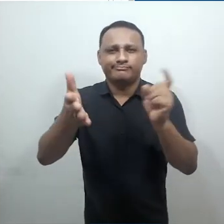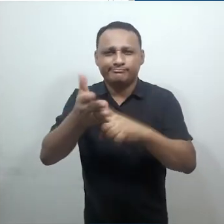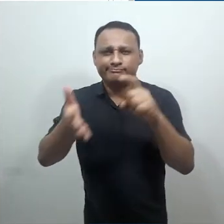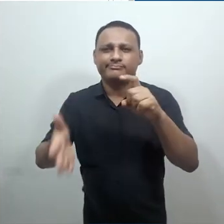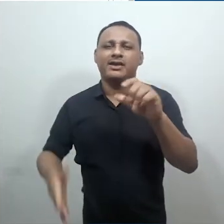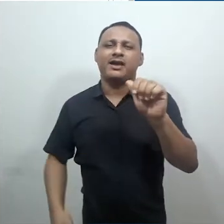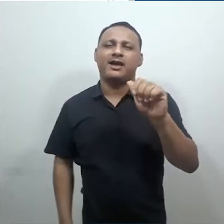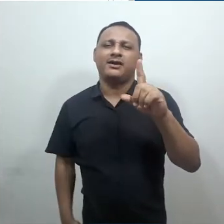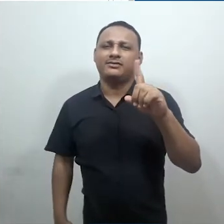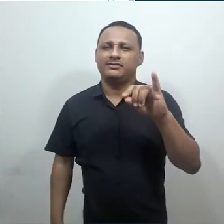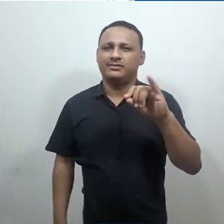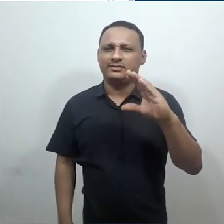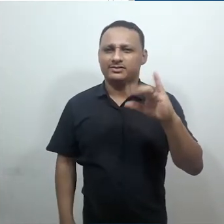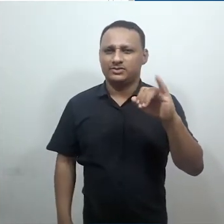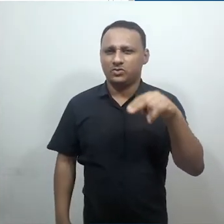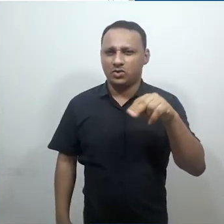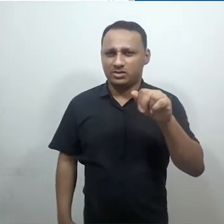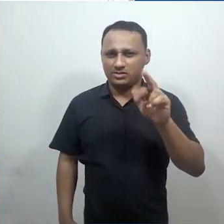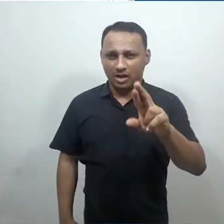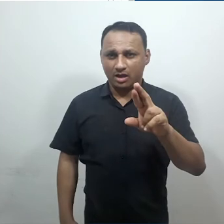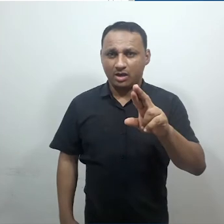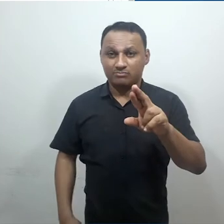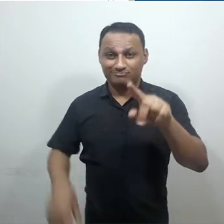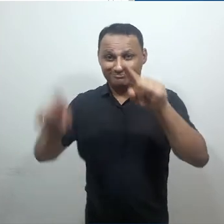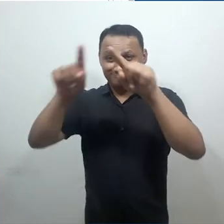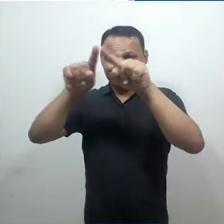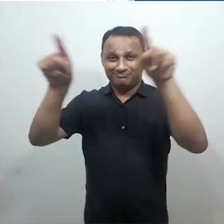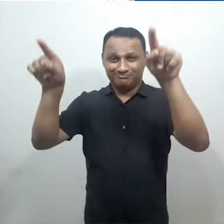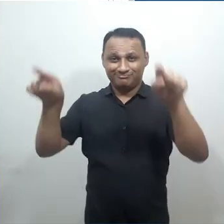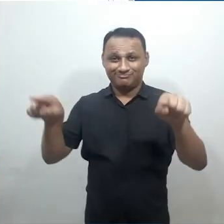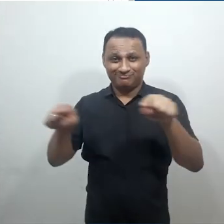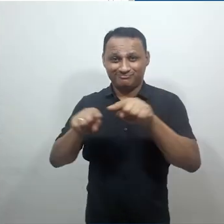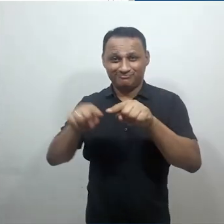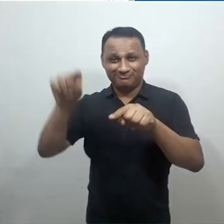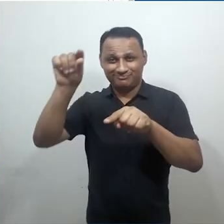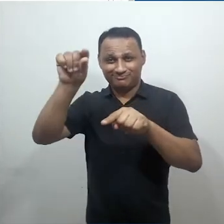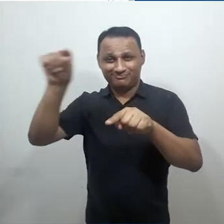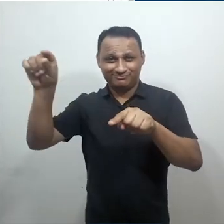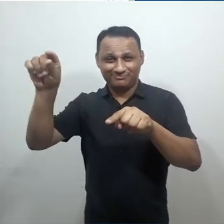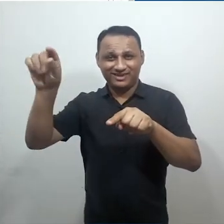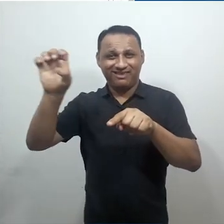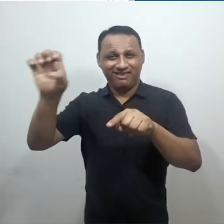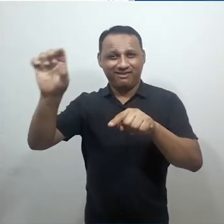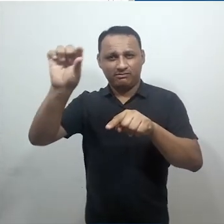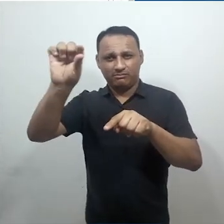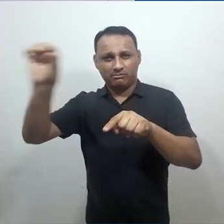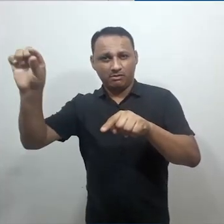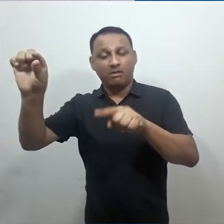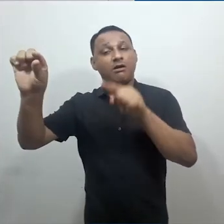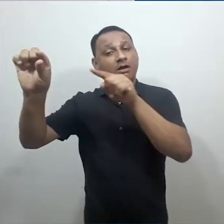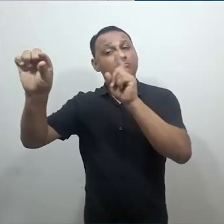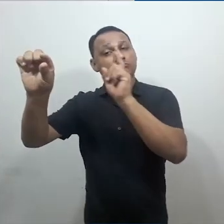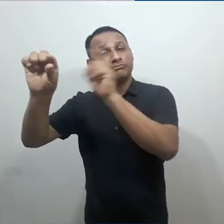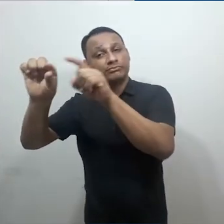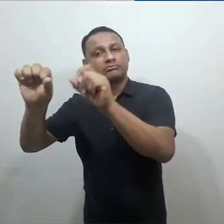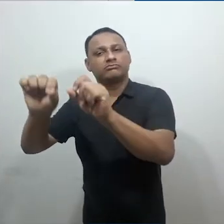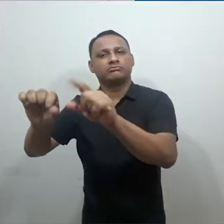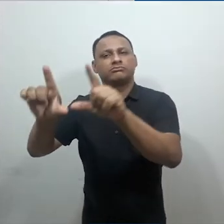adicionar, no canto superior à esquerda da caixa de arquivos. Clicamos sobre ele.